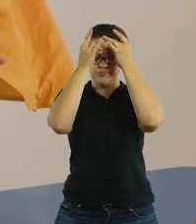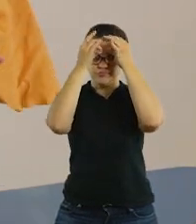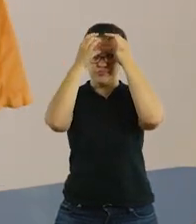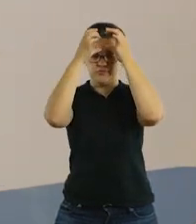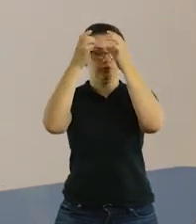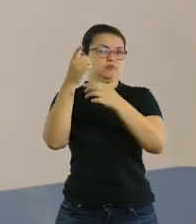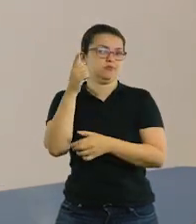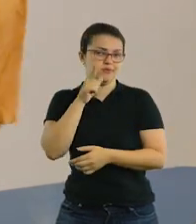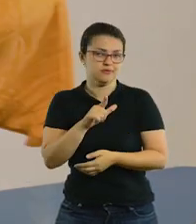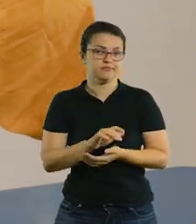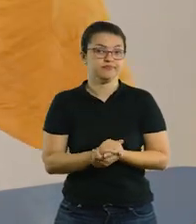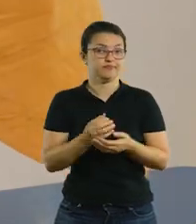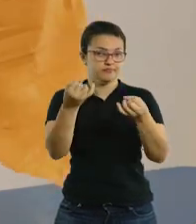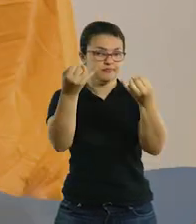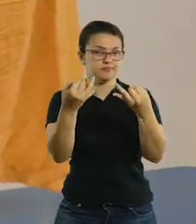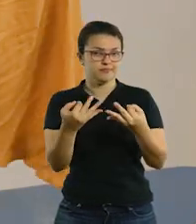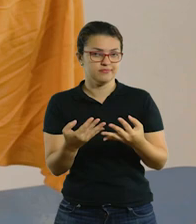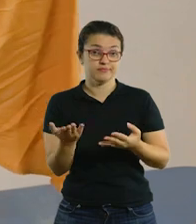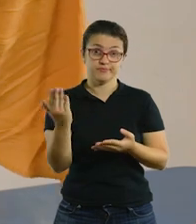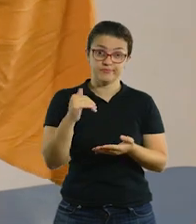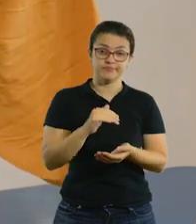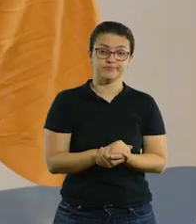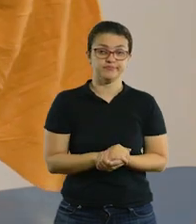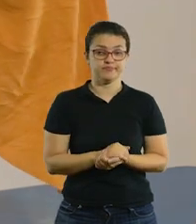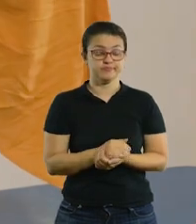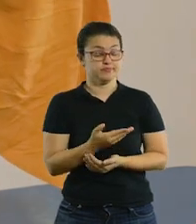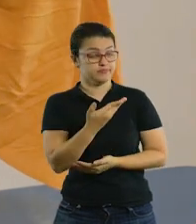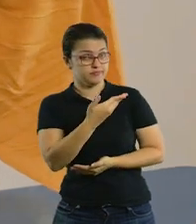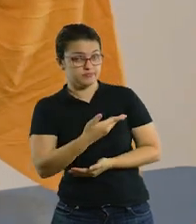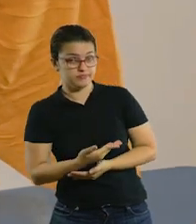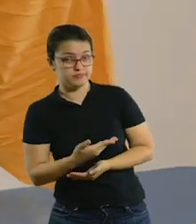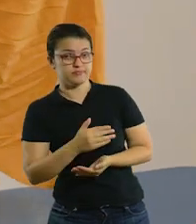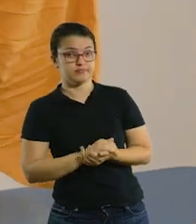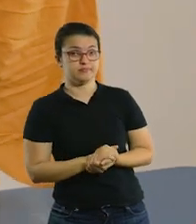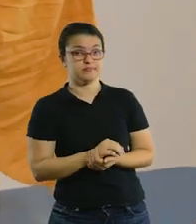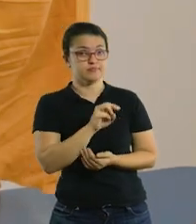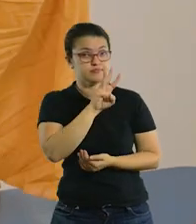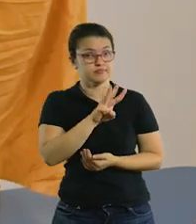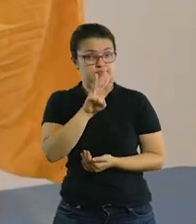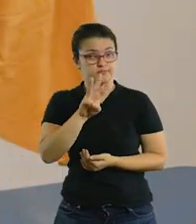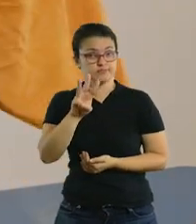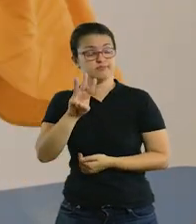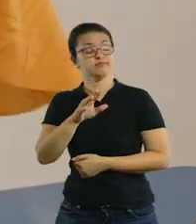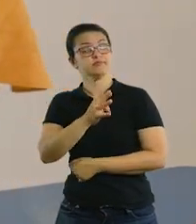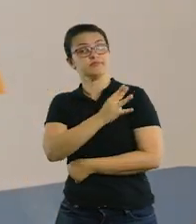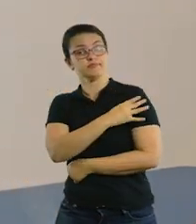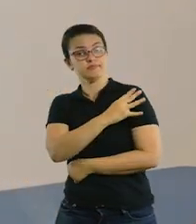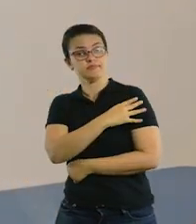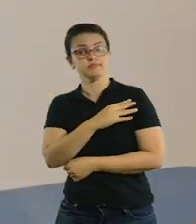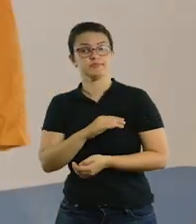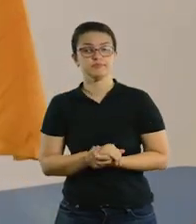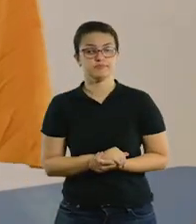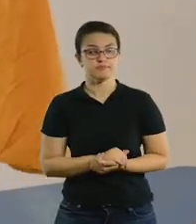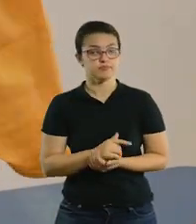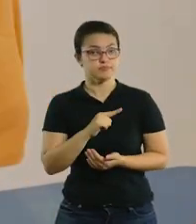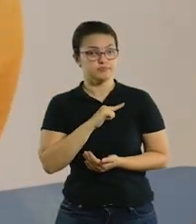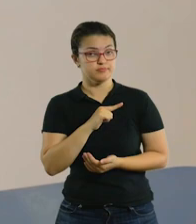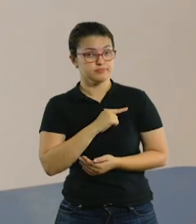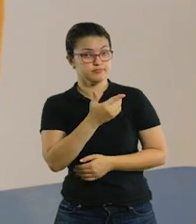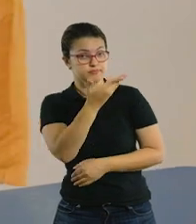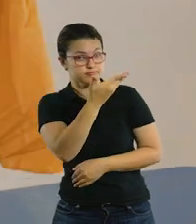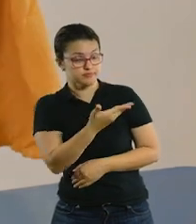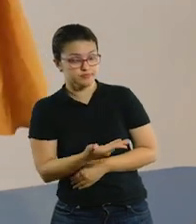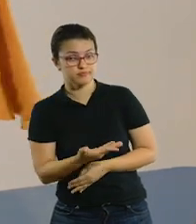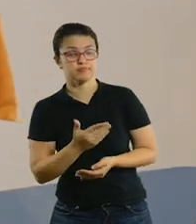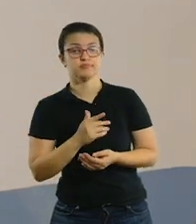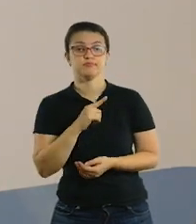Muito bem, agora vamos às explicações. Então, a gente está aqui vendo o link lição de casa do quarto ano, que eu já falei. Ele